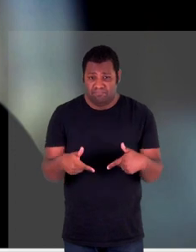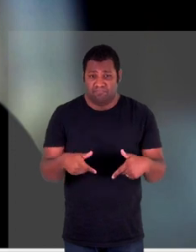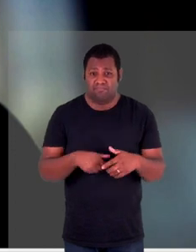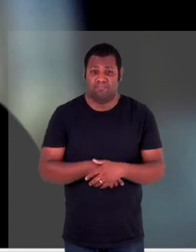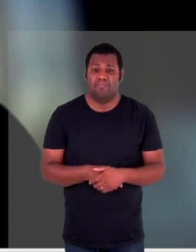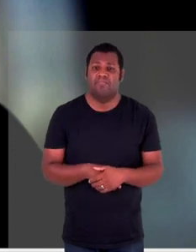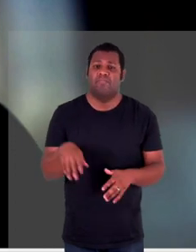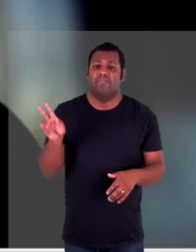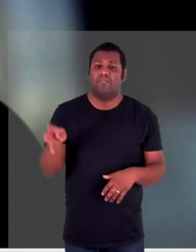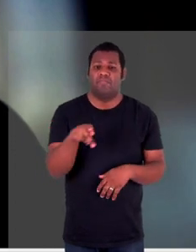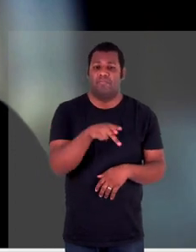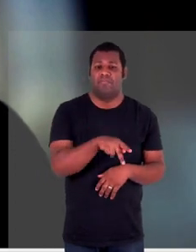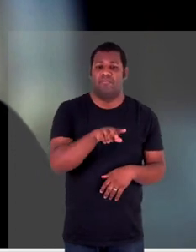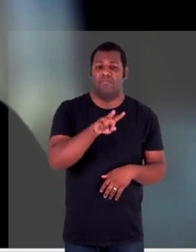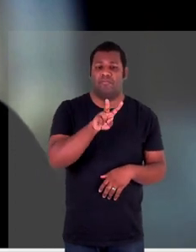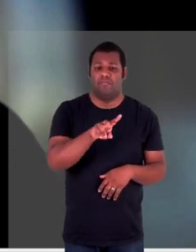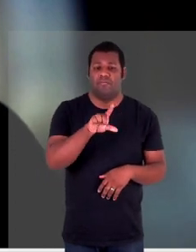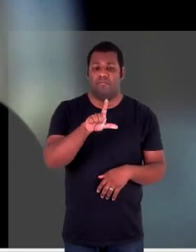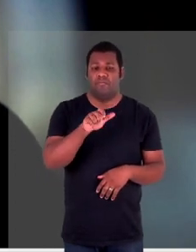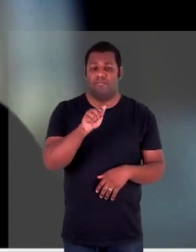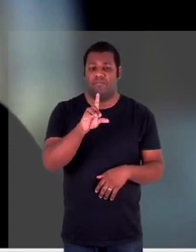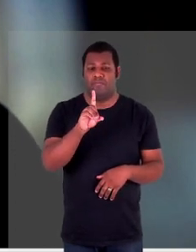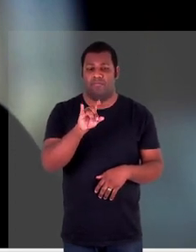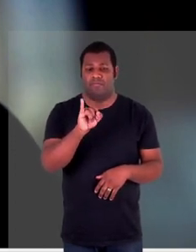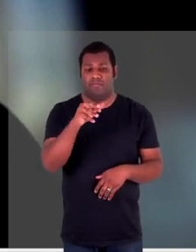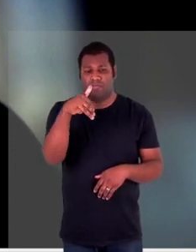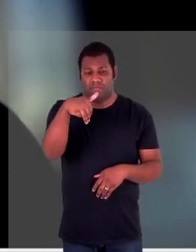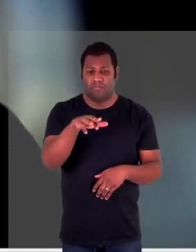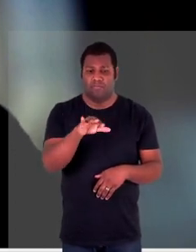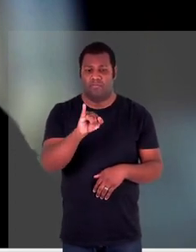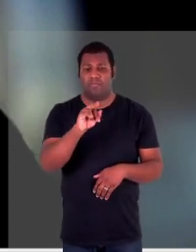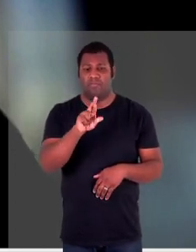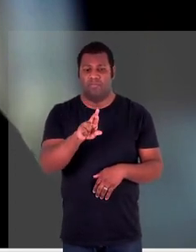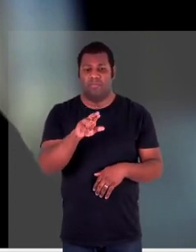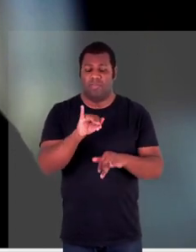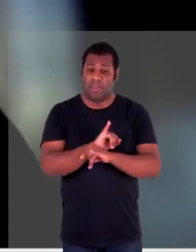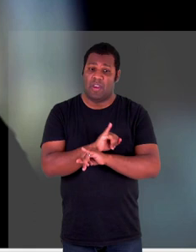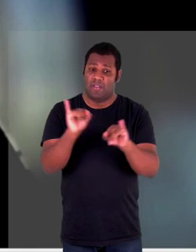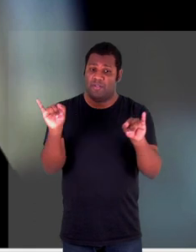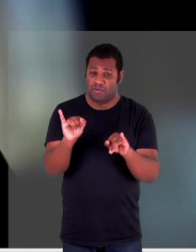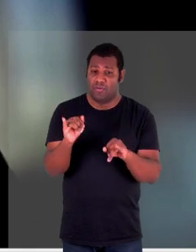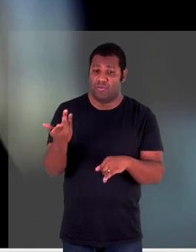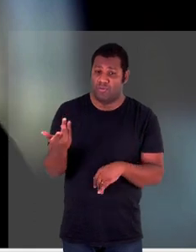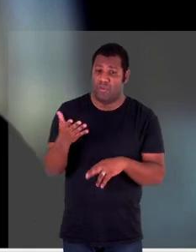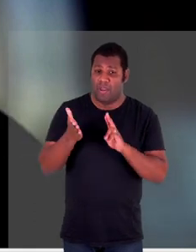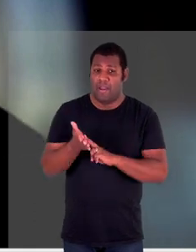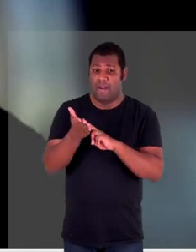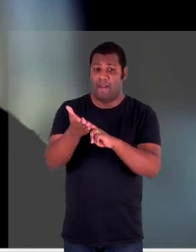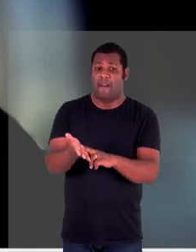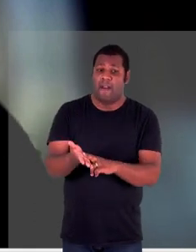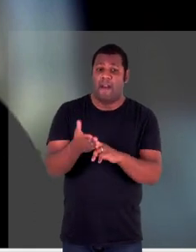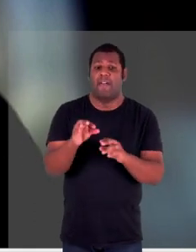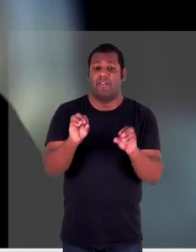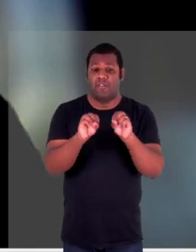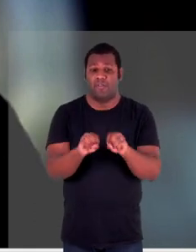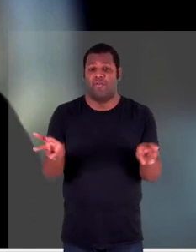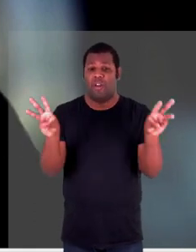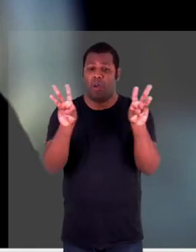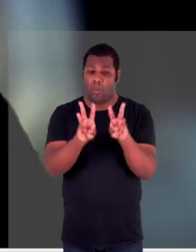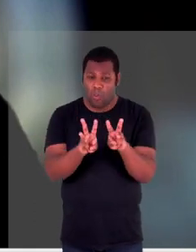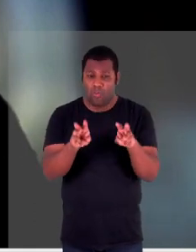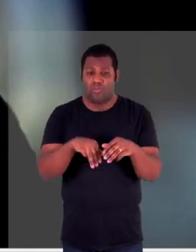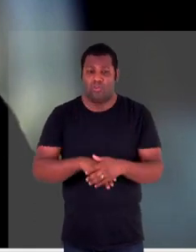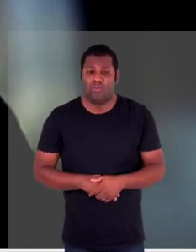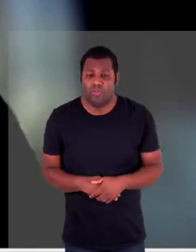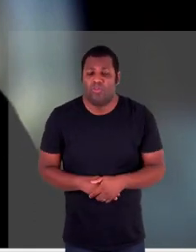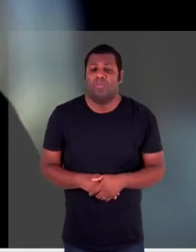Vladimir ele colocou ali um tempo atrás falando sobre a introdução da carta da ONU sobre a desumanização da pessoa isso é